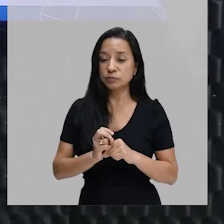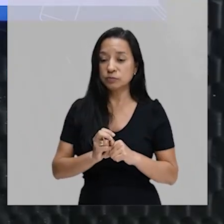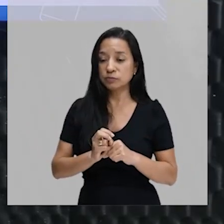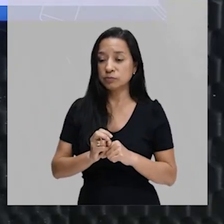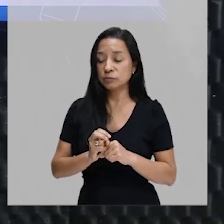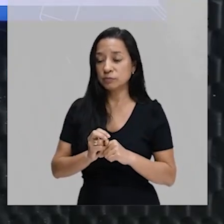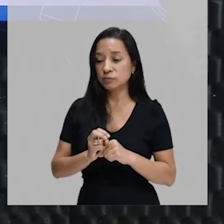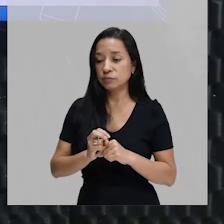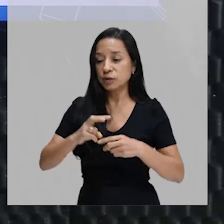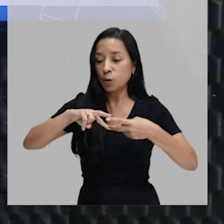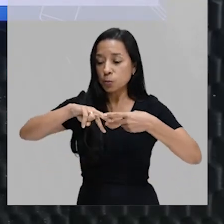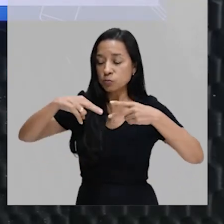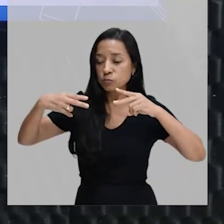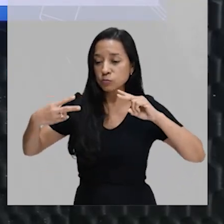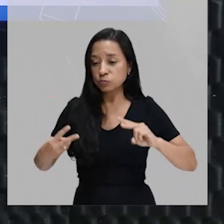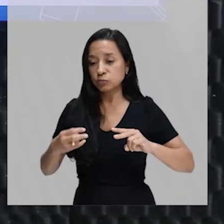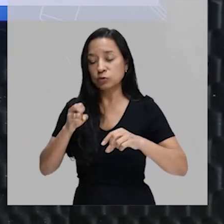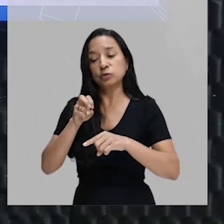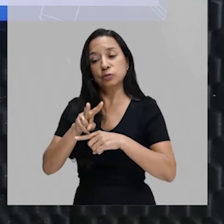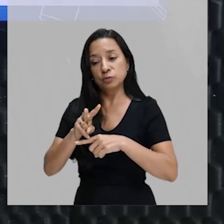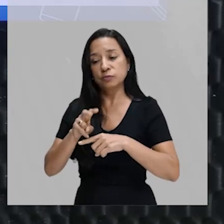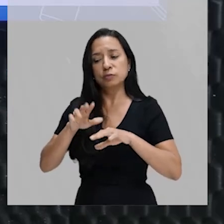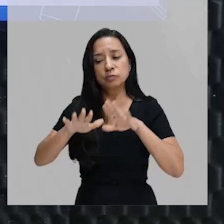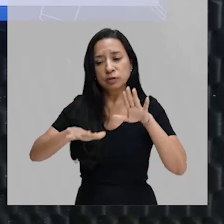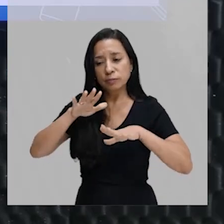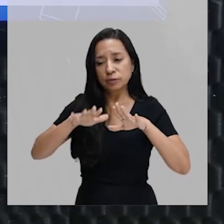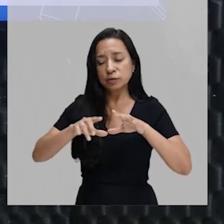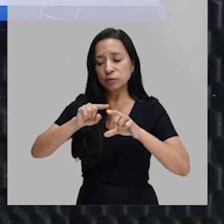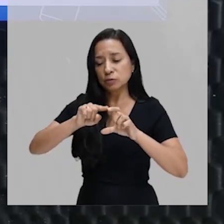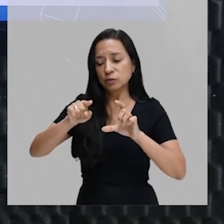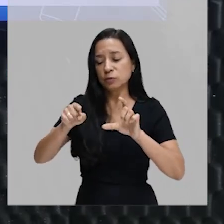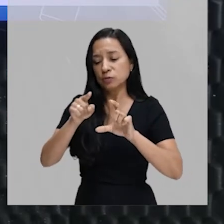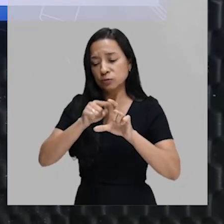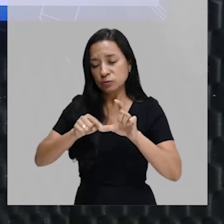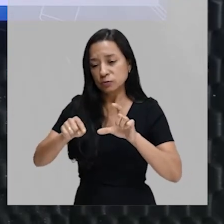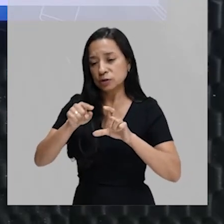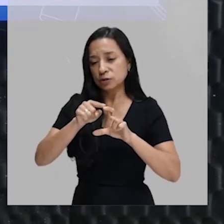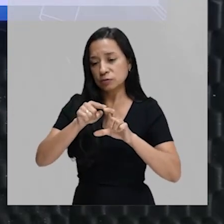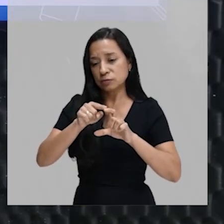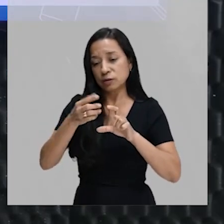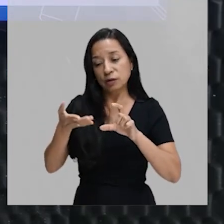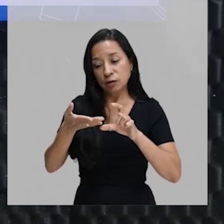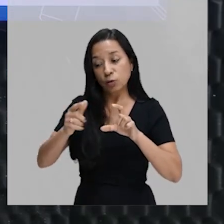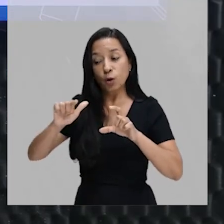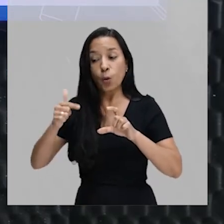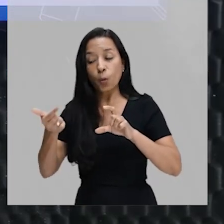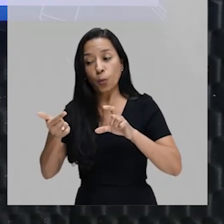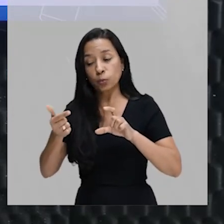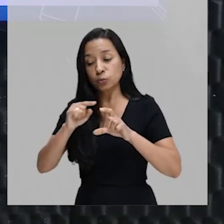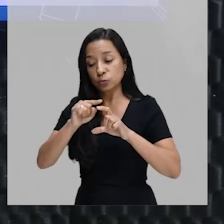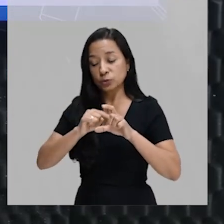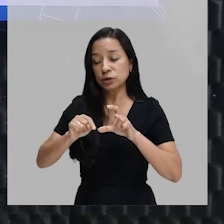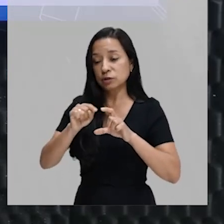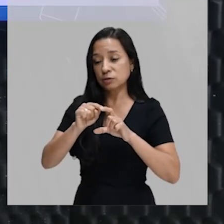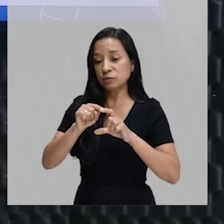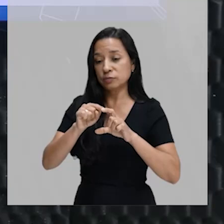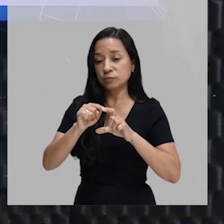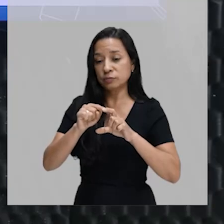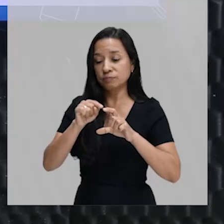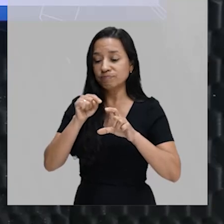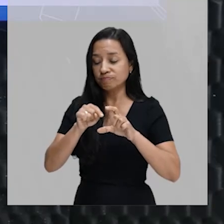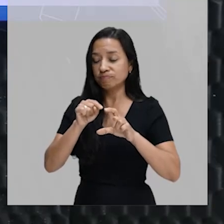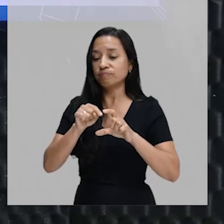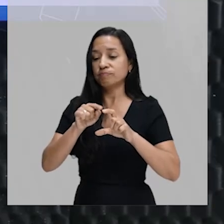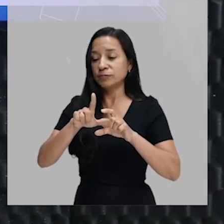material genético do vírus, dependendo do ciclo, eu vou falar agora do ciclo lítico. No ciclo lítico, esse material